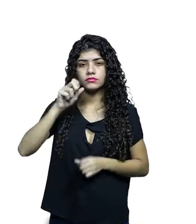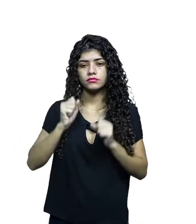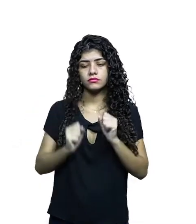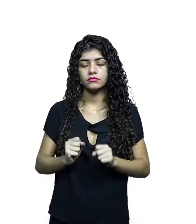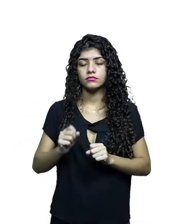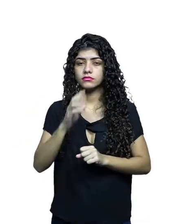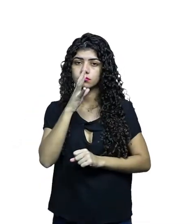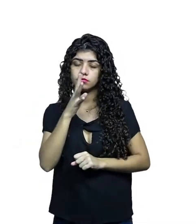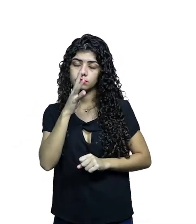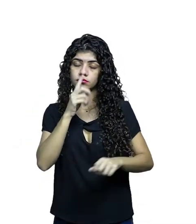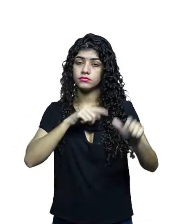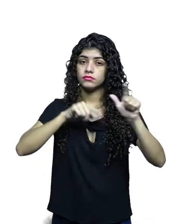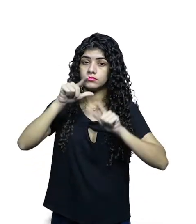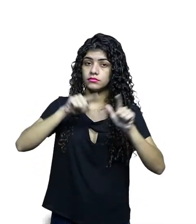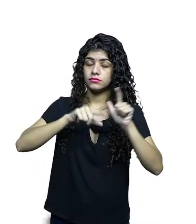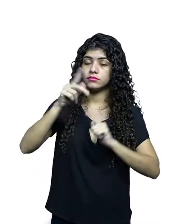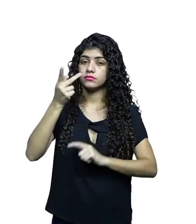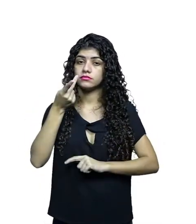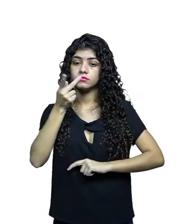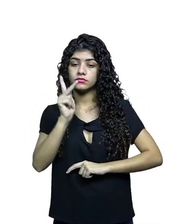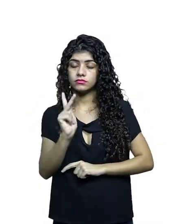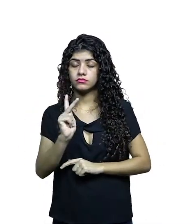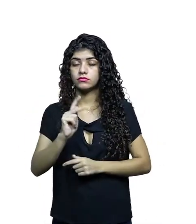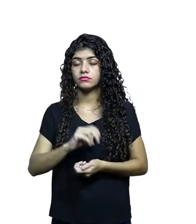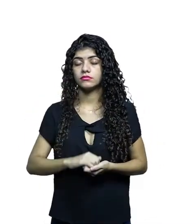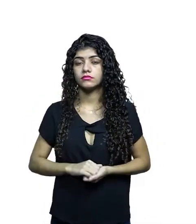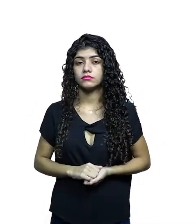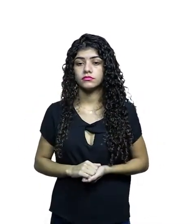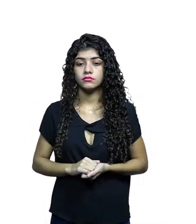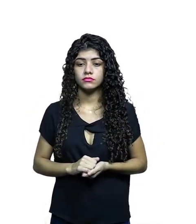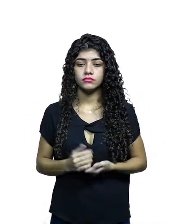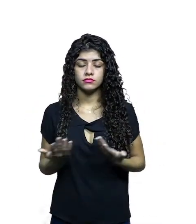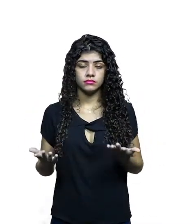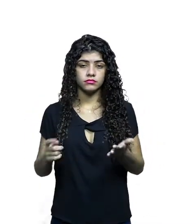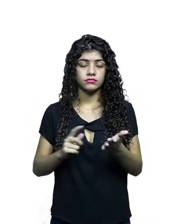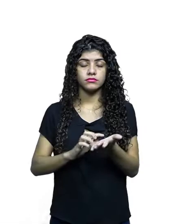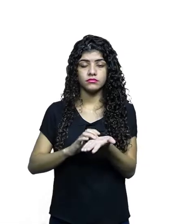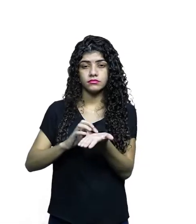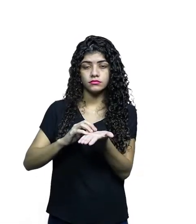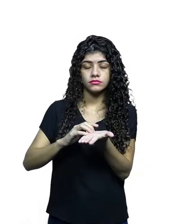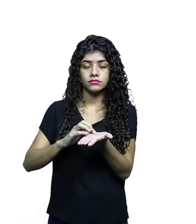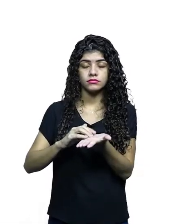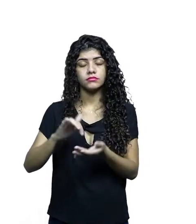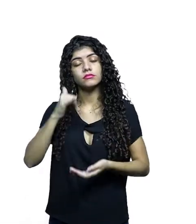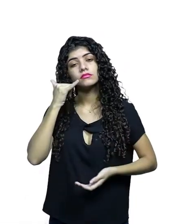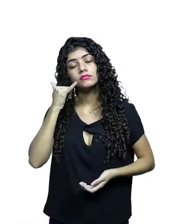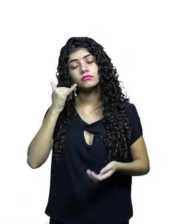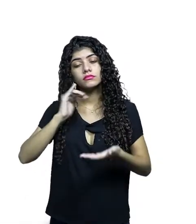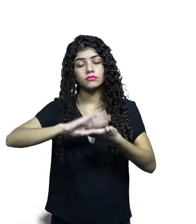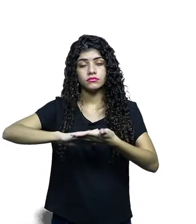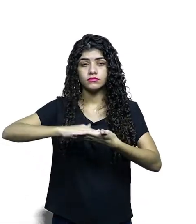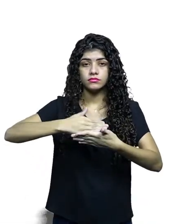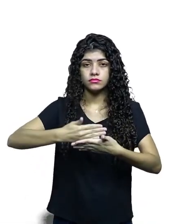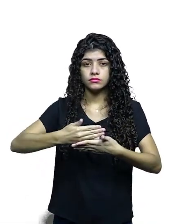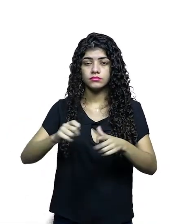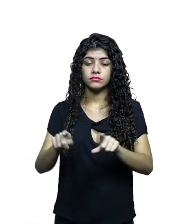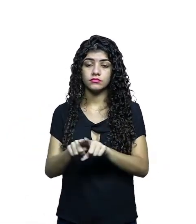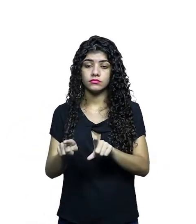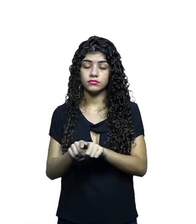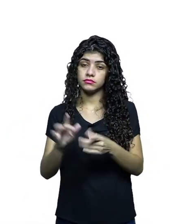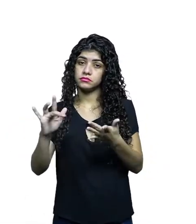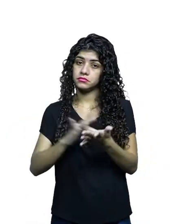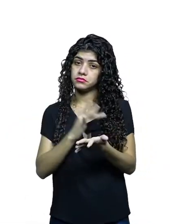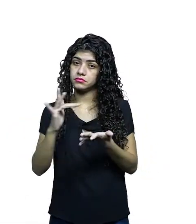Porque você poderá assistir na sua televisão, se ela for uma Smart TV, no seu smartphone, no seu notebook,